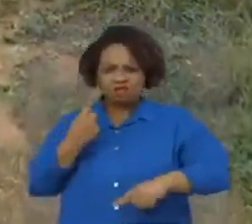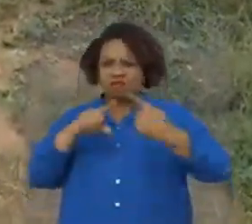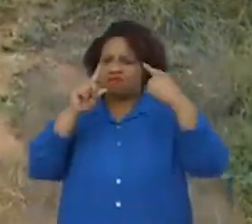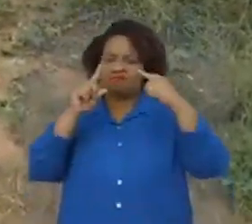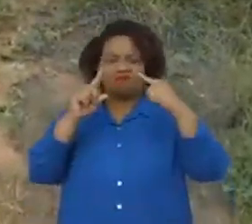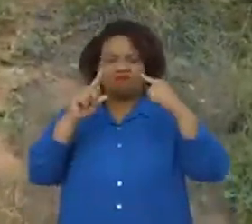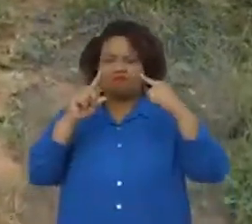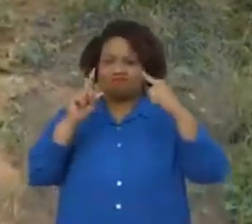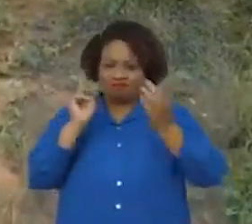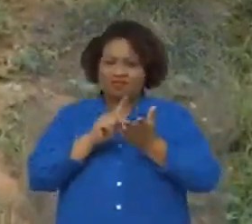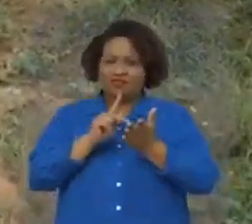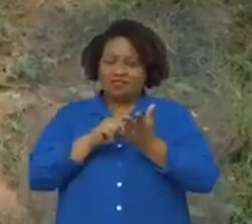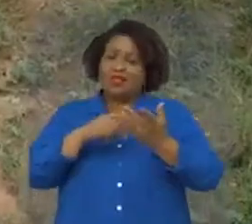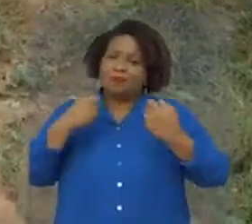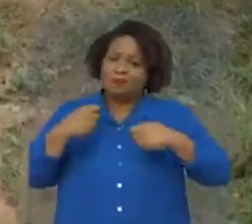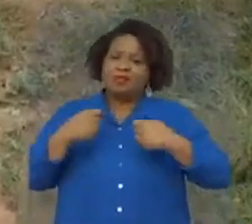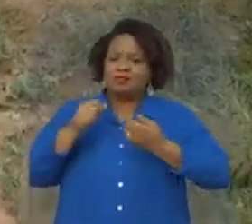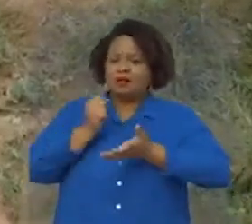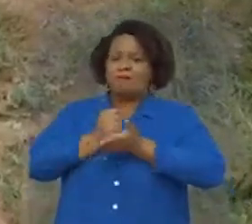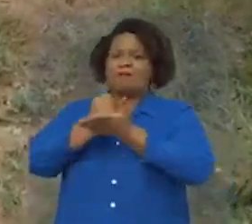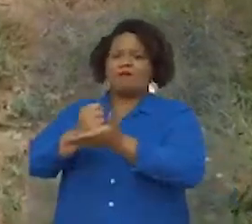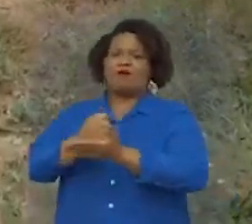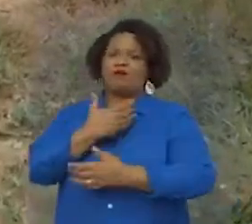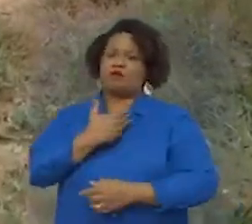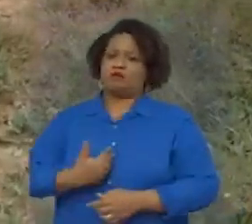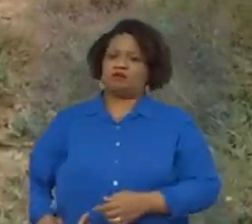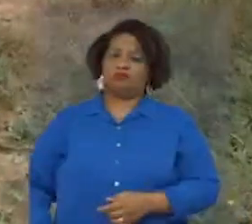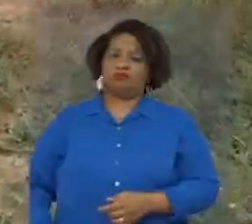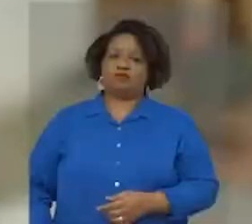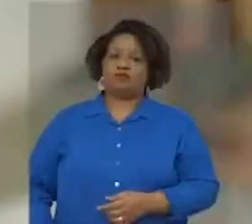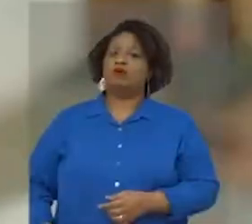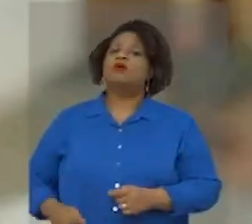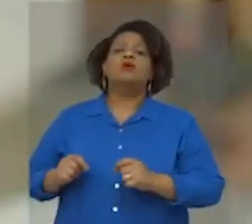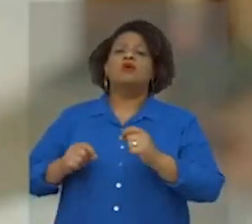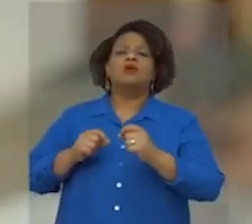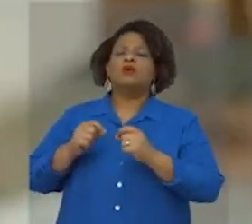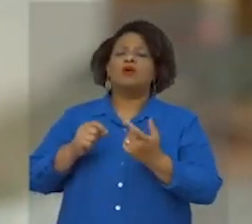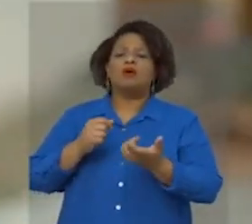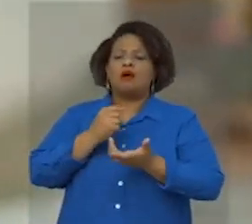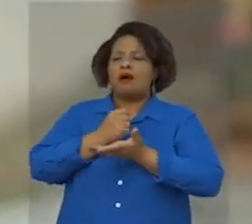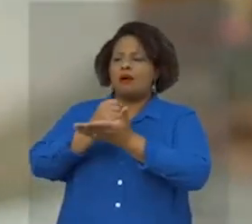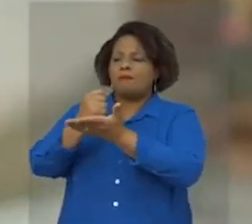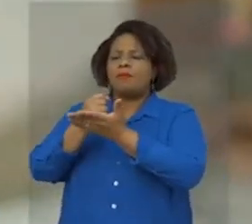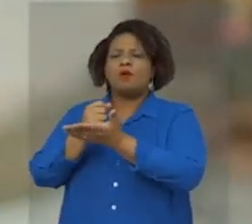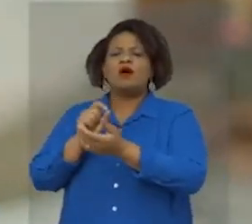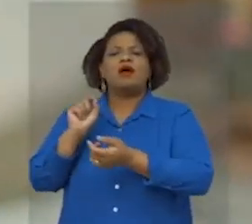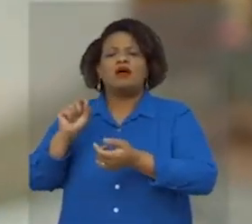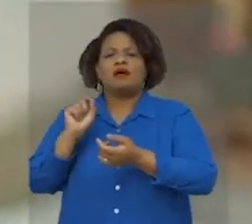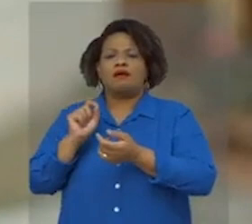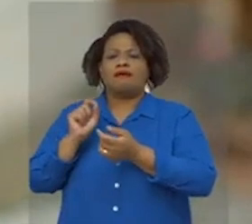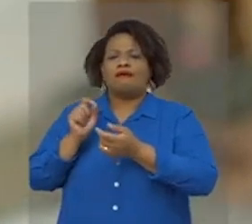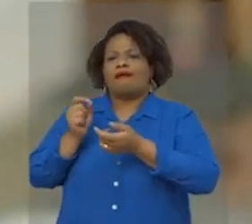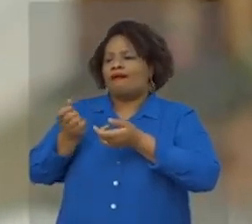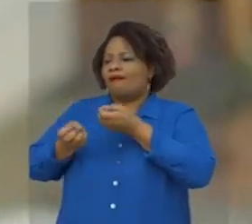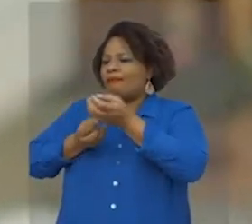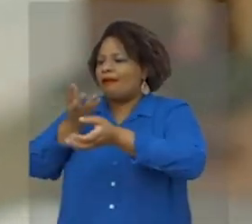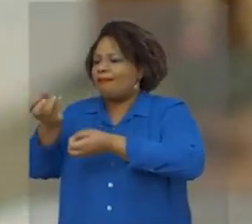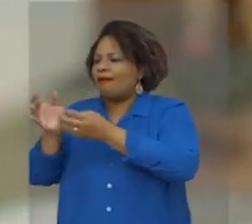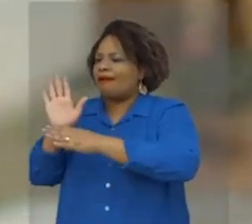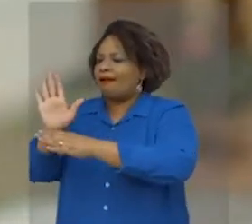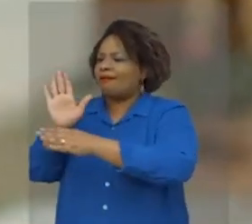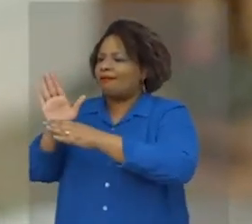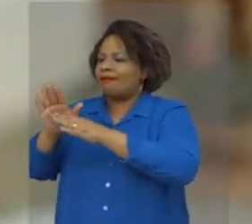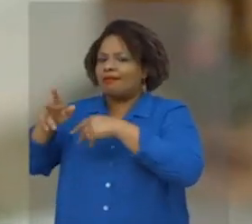Precisa, necessariamente, do apoio do governo. E esse apoio, ele não pode chegar através de palavras e